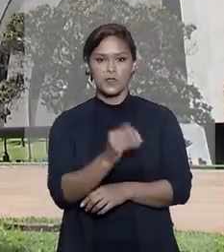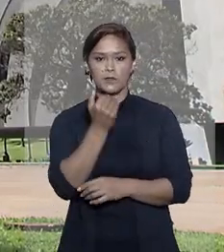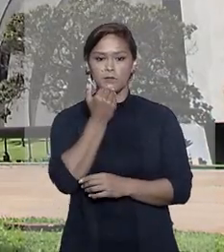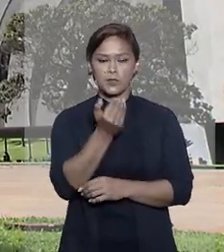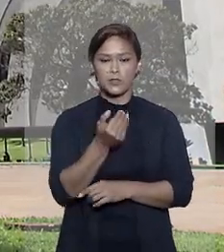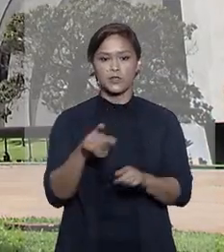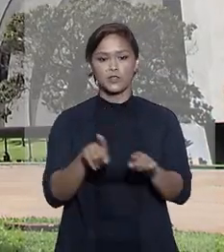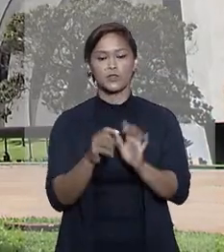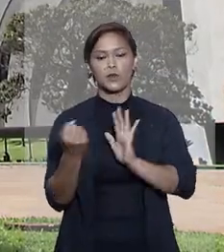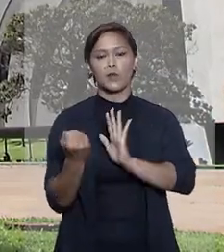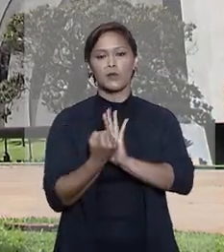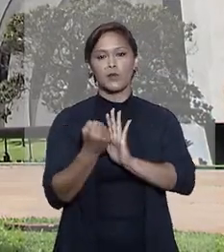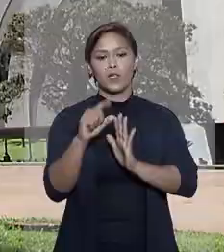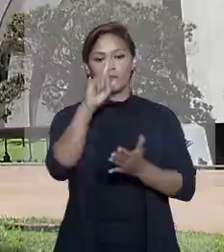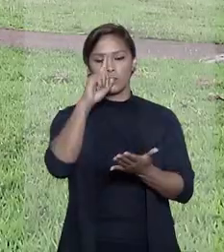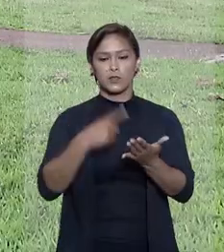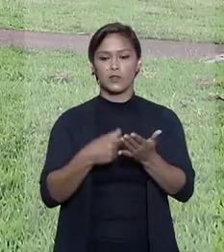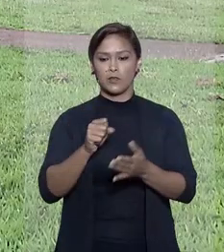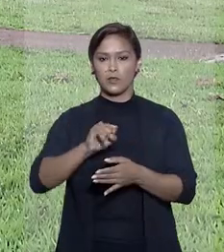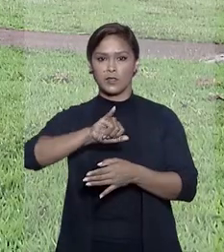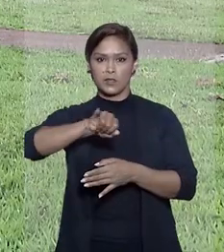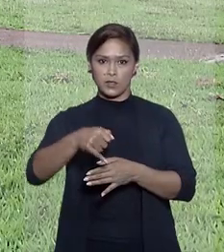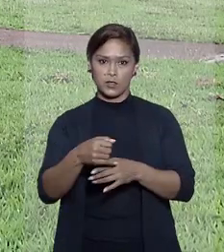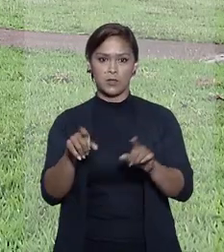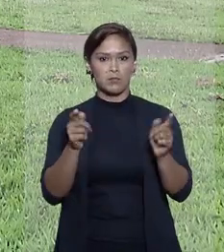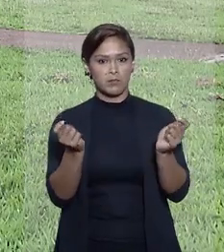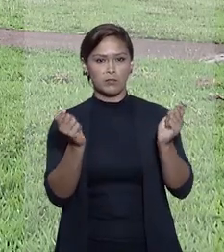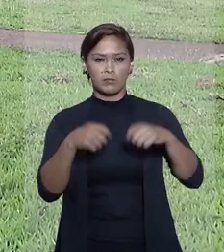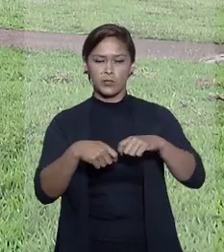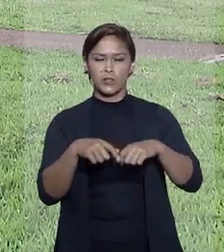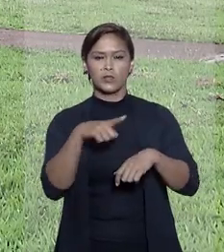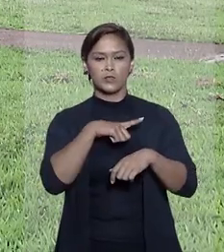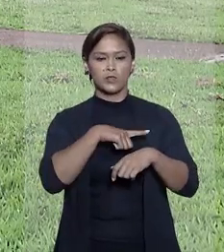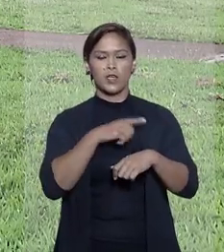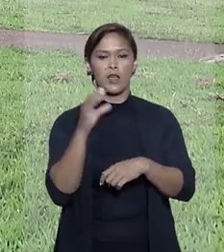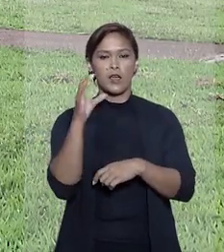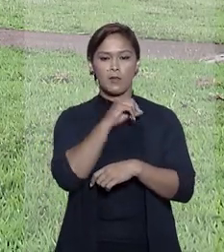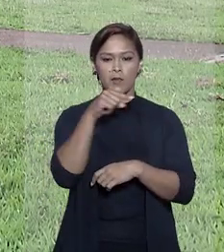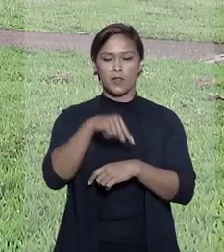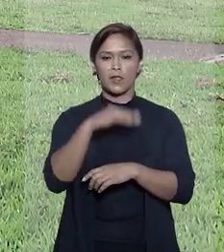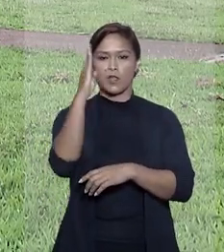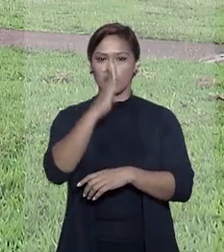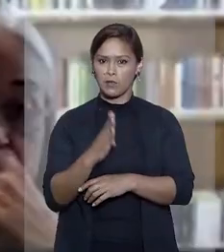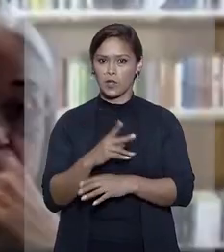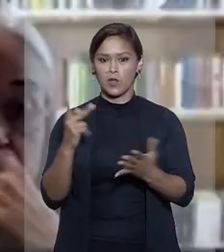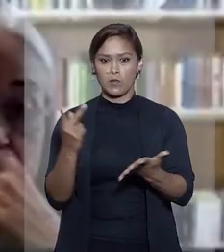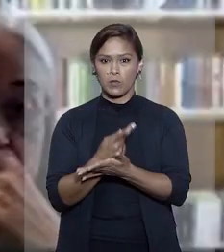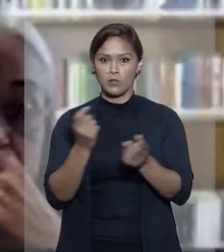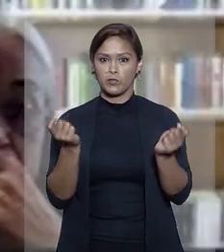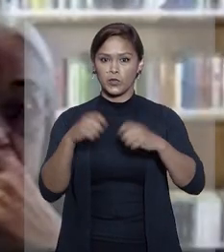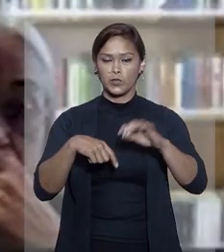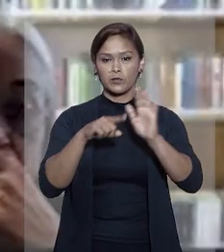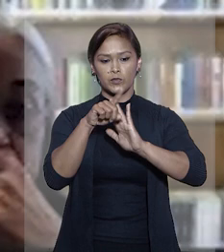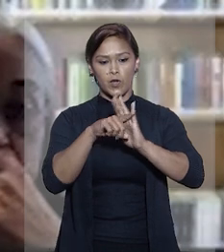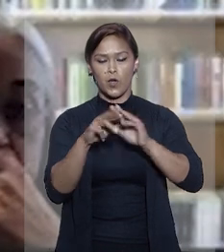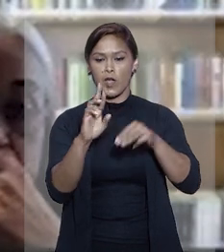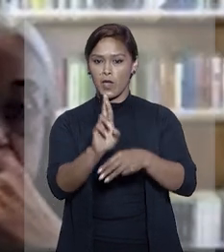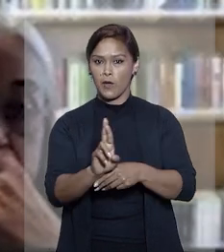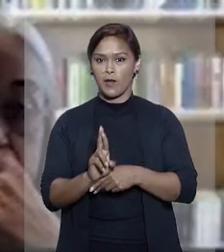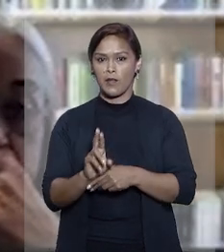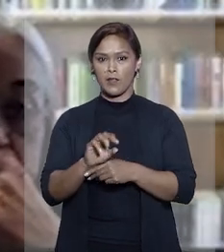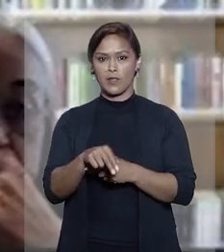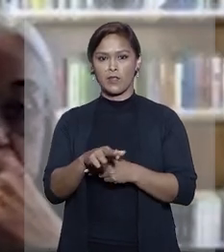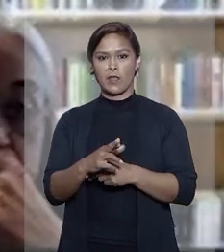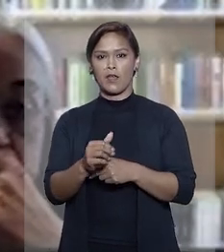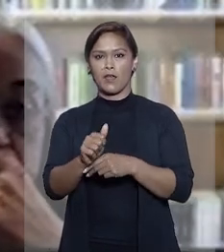pediu, então, a homologação da decisão no STJ para que ela tivesse eficácia aqui no Brasil. De acordo com o relator, ministro Raul